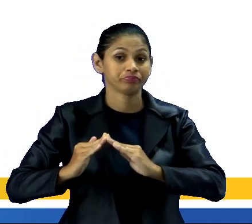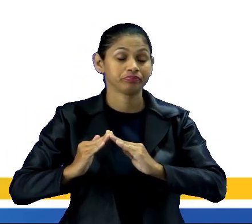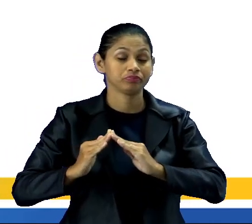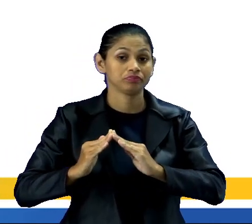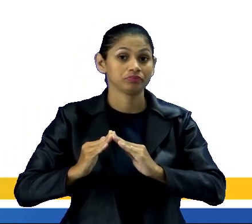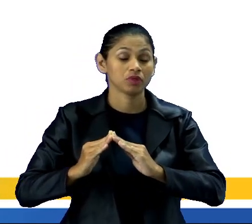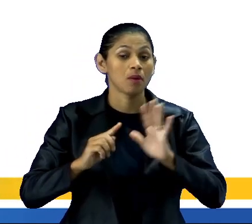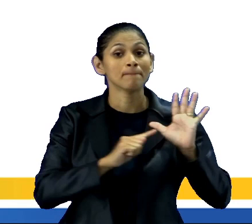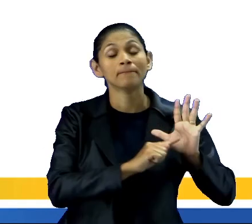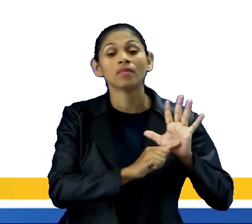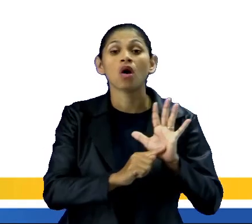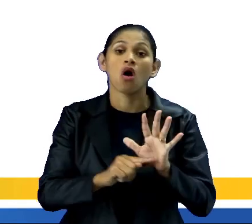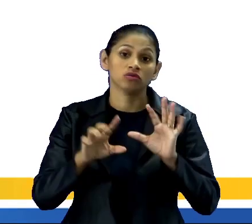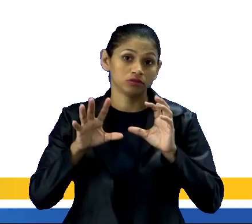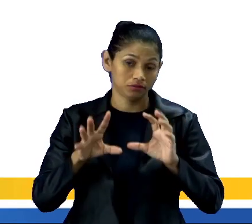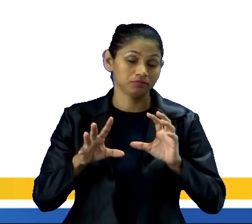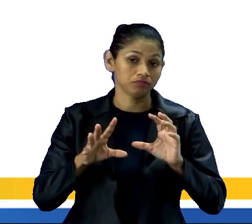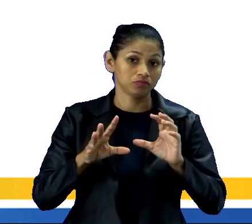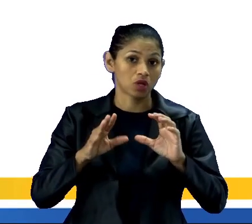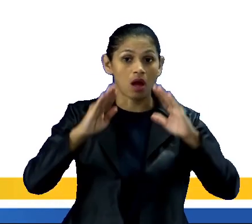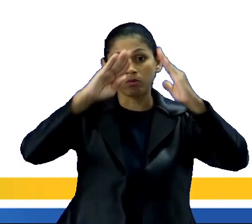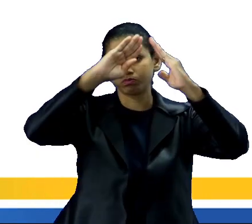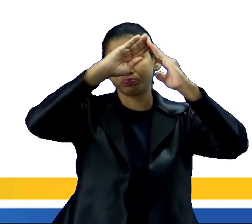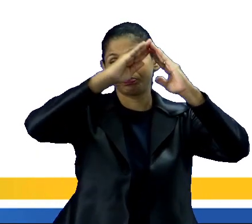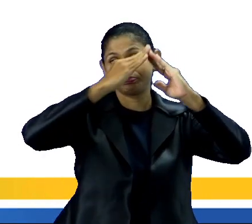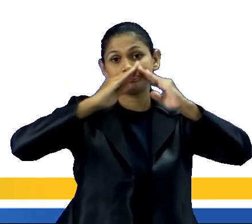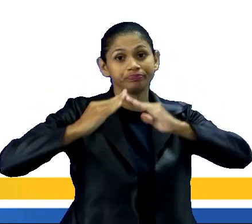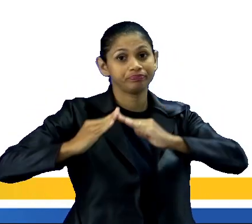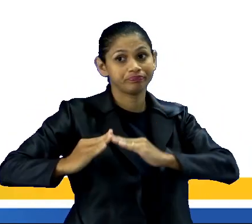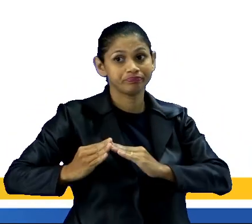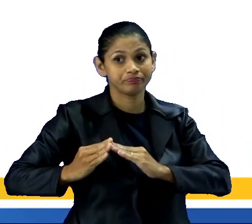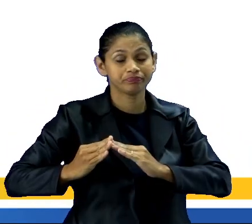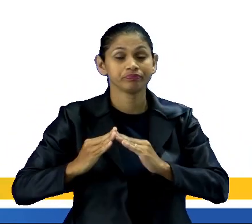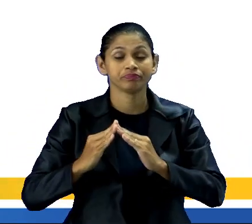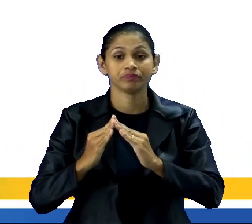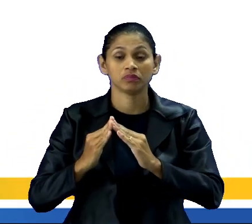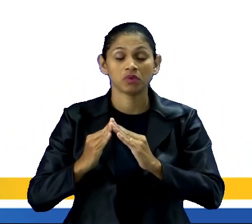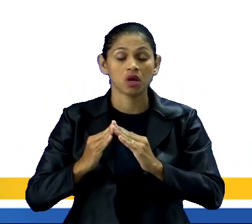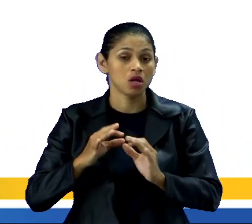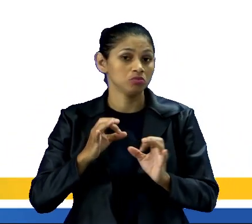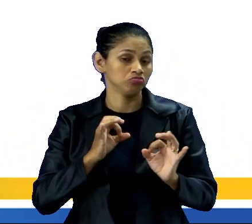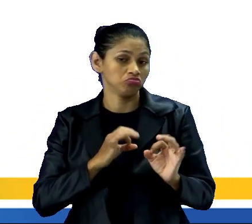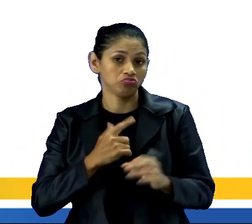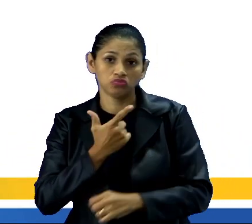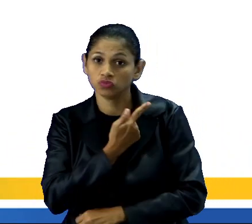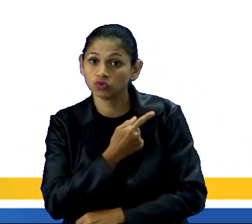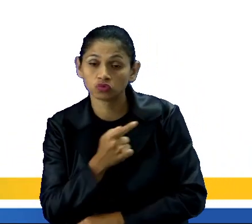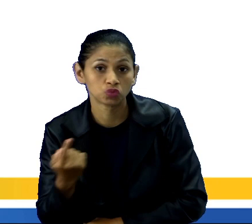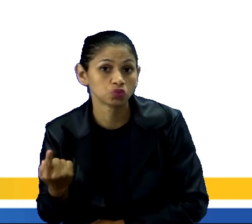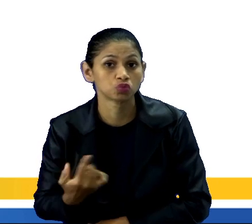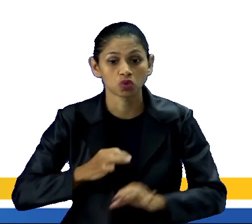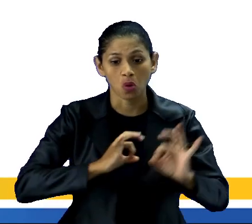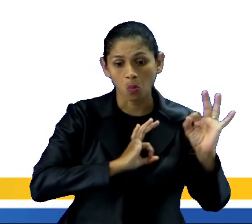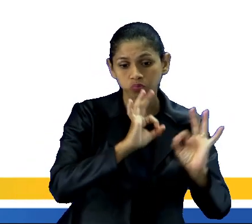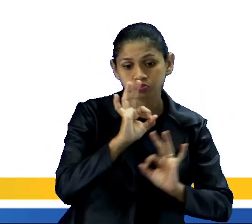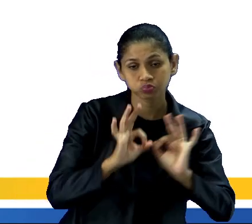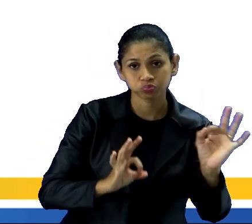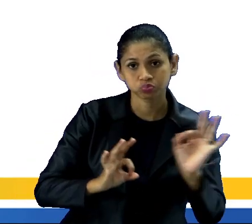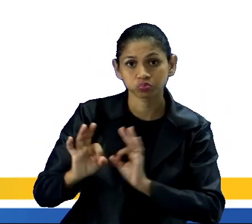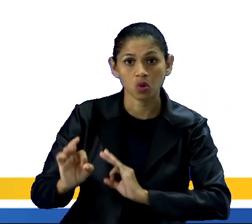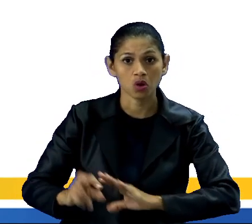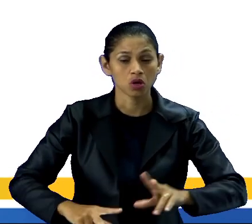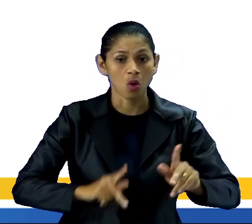isso, né, uma urbanização que não foi planejada, que não houve um planejamento prévio para receber